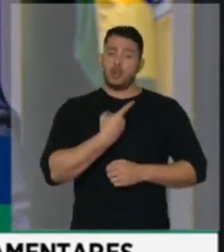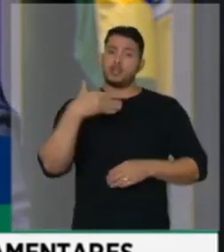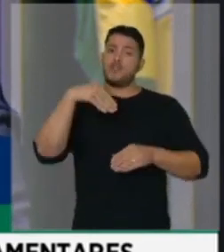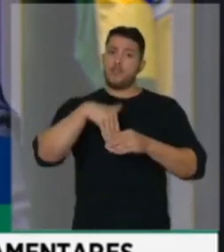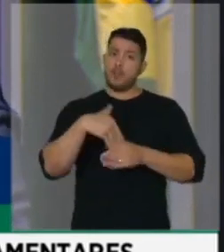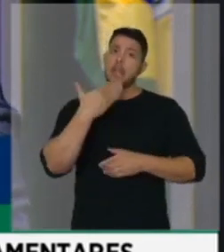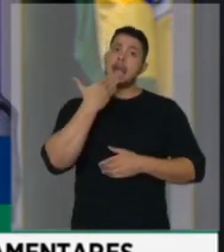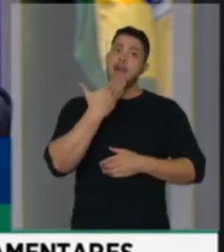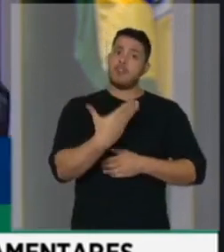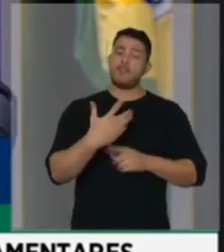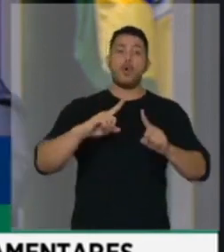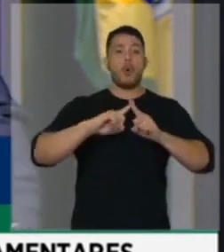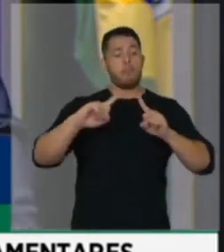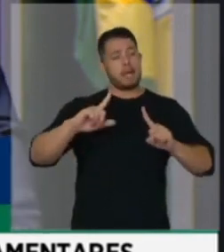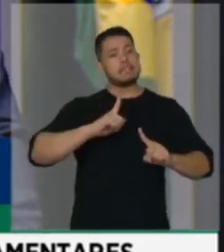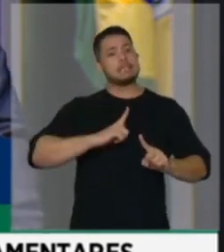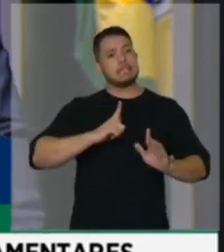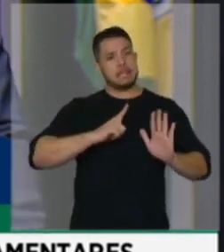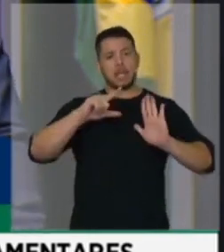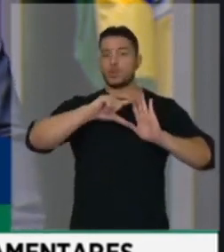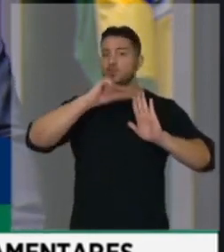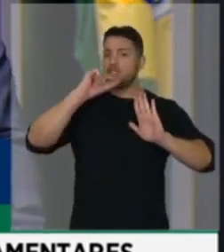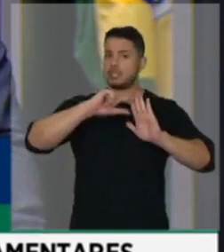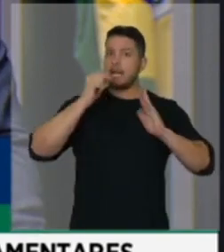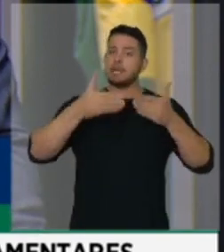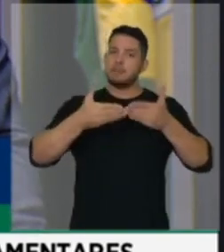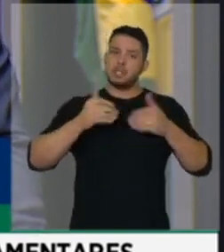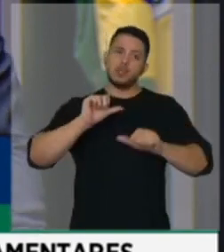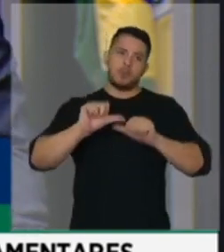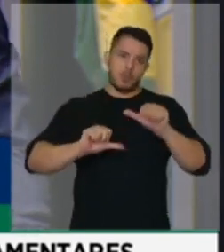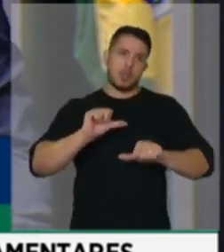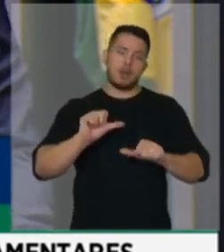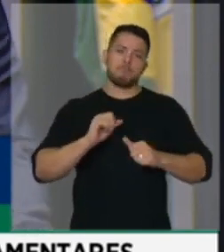destaque para que seja retirada essa parte do Na Forma da Lei. Obrigado. Obrigado. Obrigado.